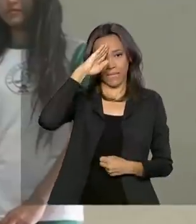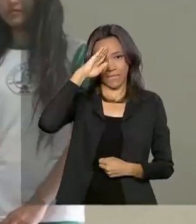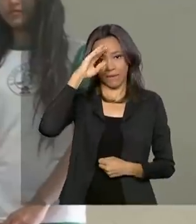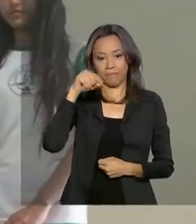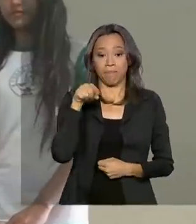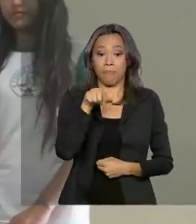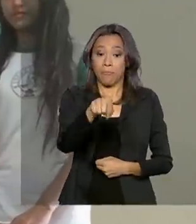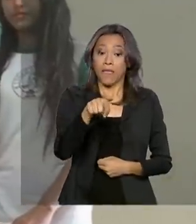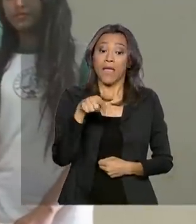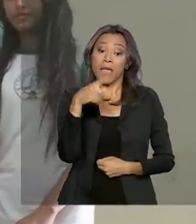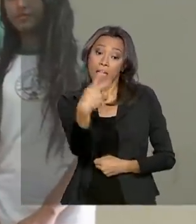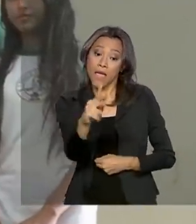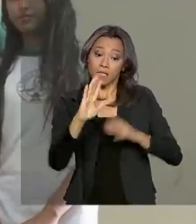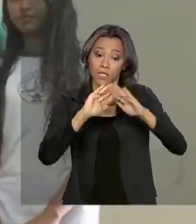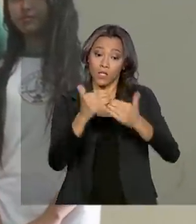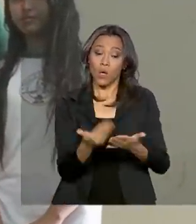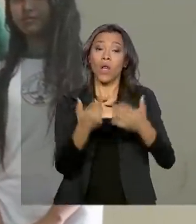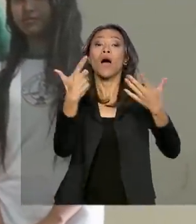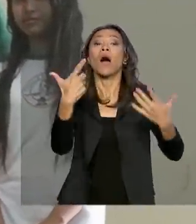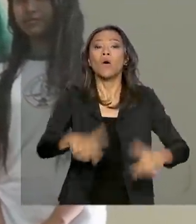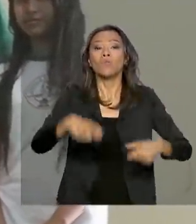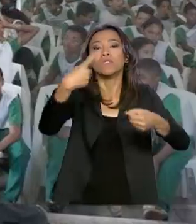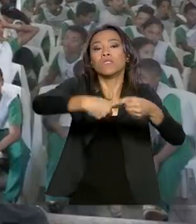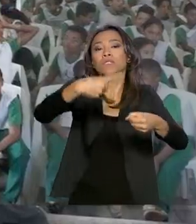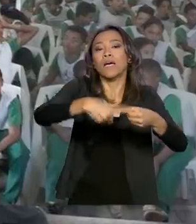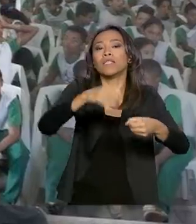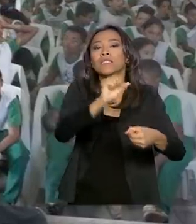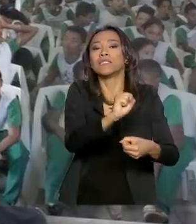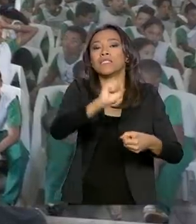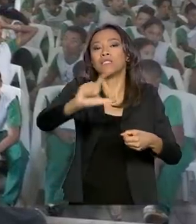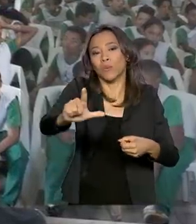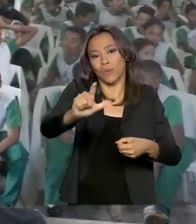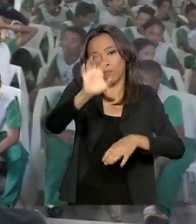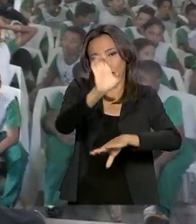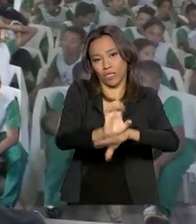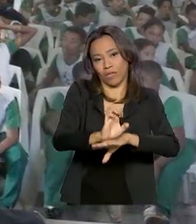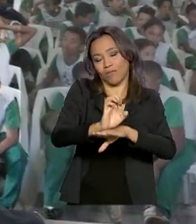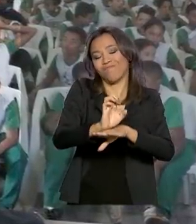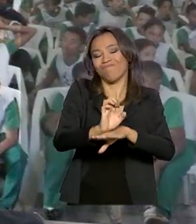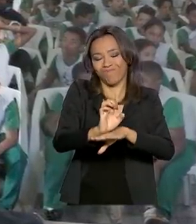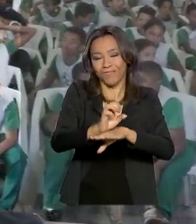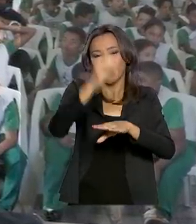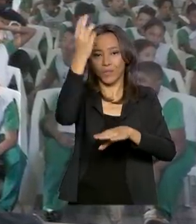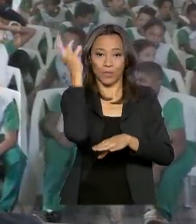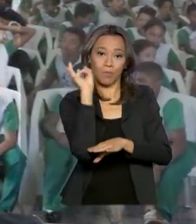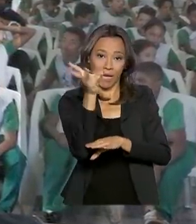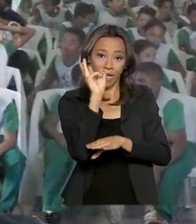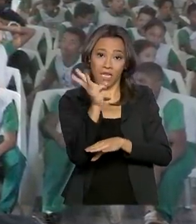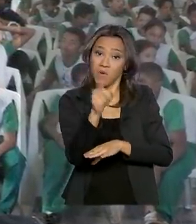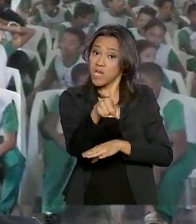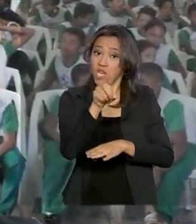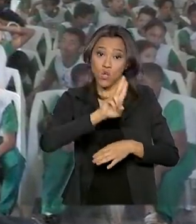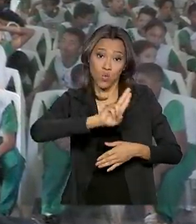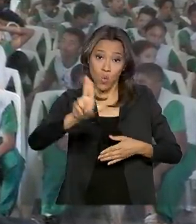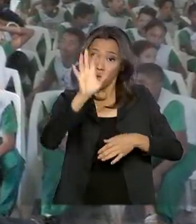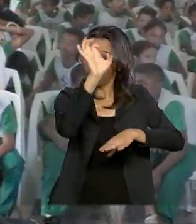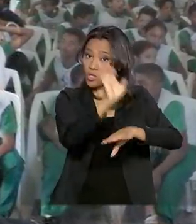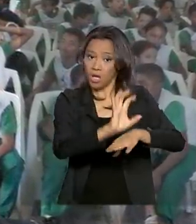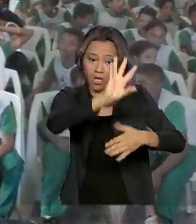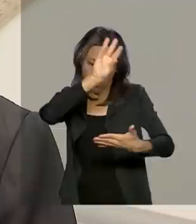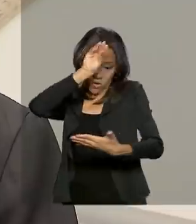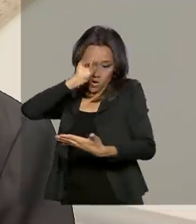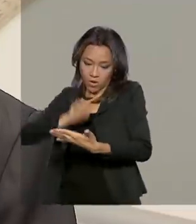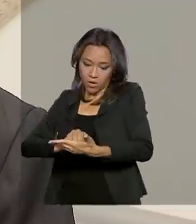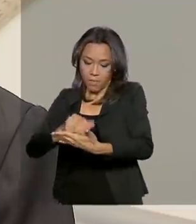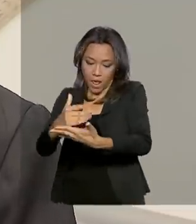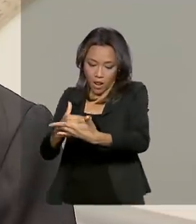A escola de Bárbara fica em São Luís, no Maranhão, e o Estado não estava na lista dos contemplados pelo projeto piloto em 2020.